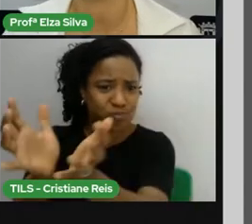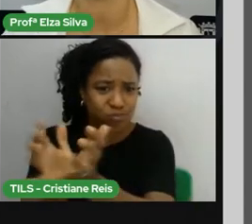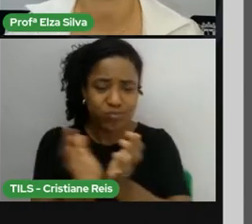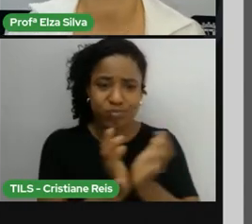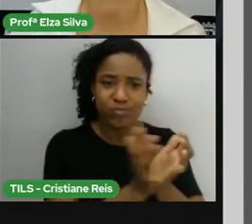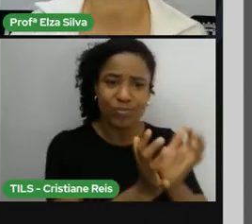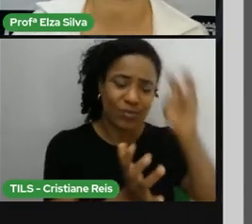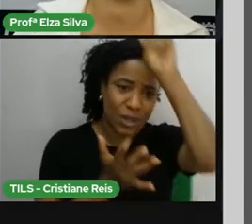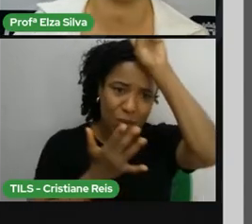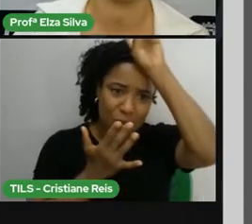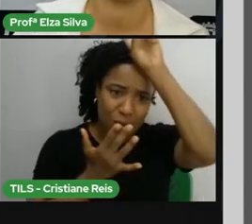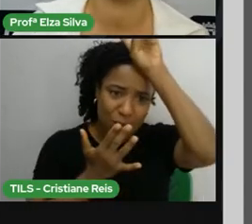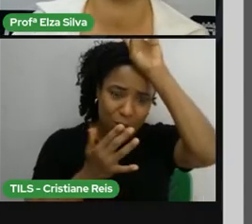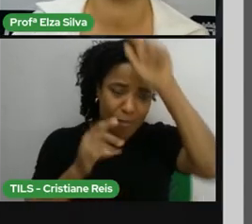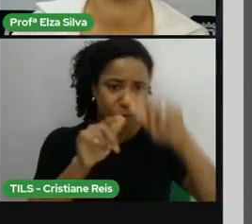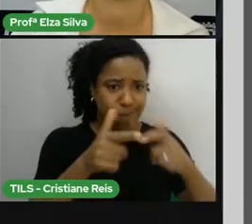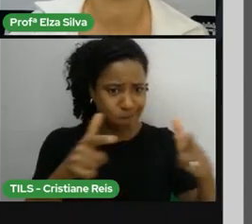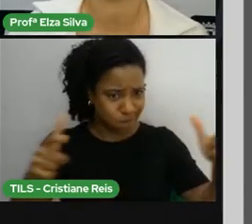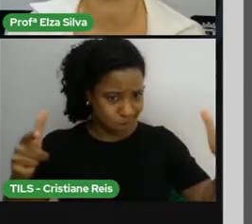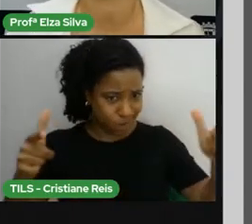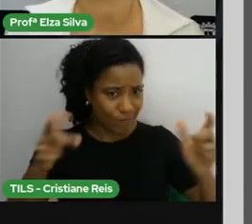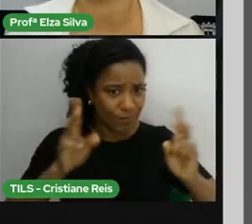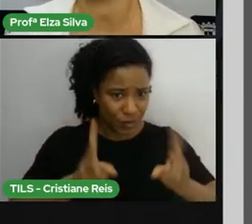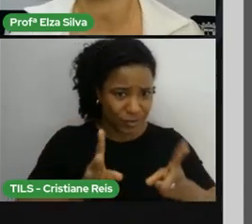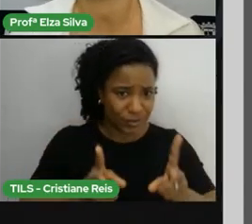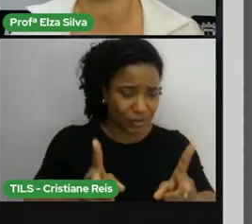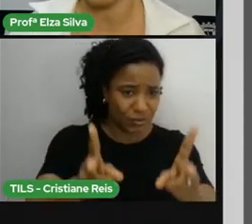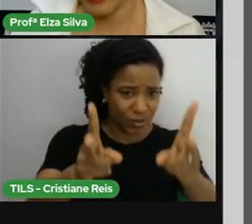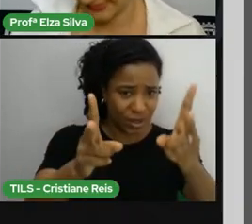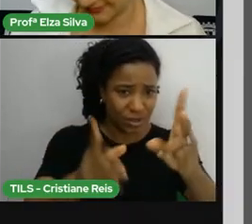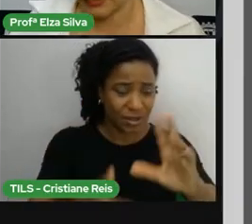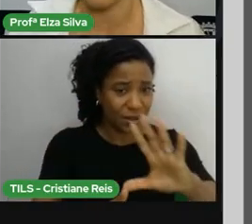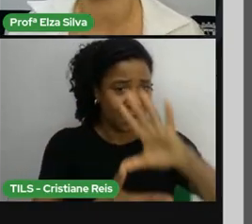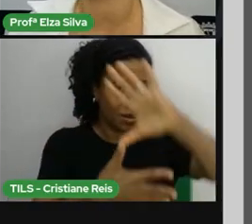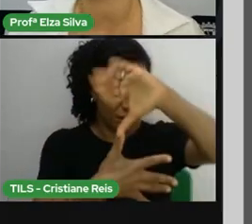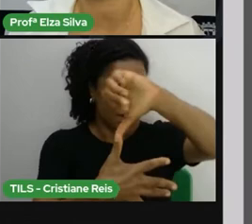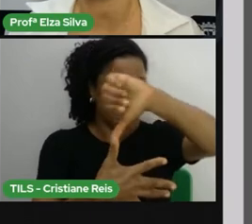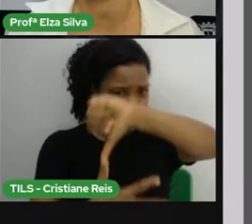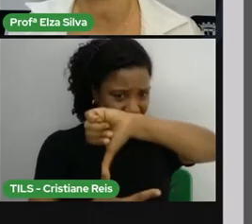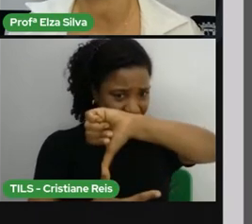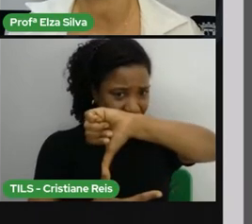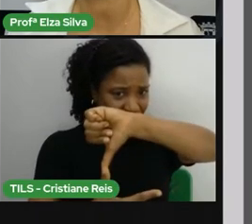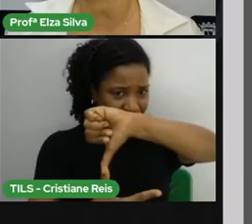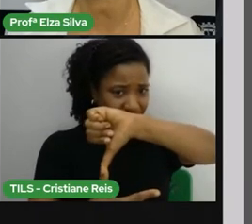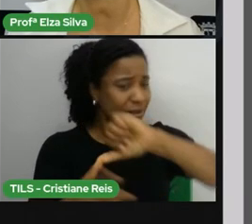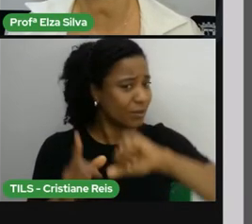que Colombo encontrou na América do Norte em 1492?